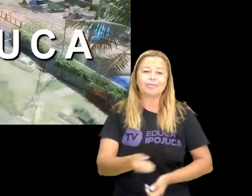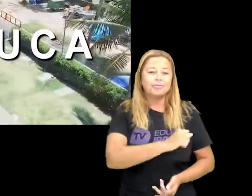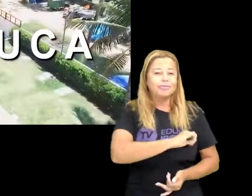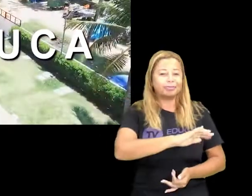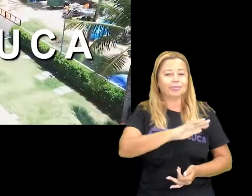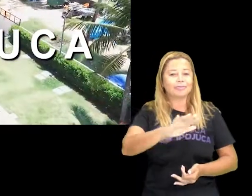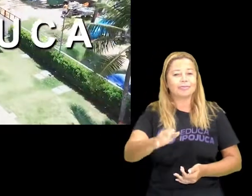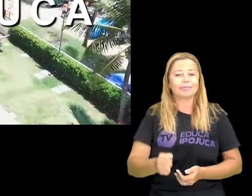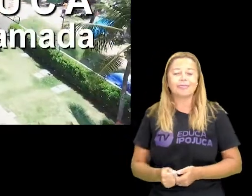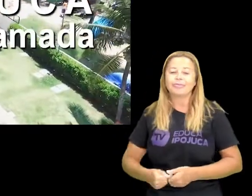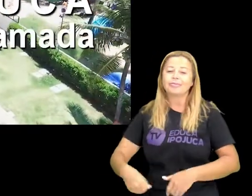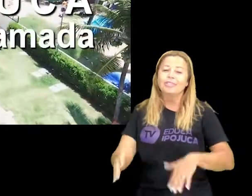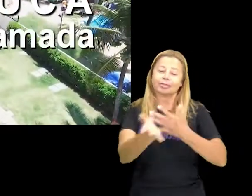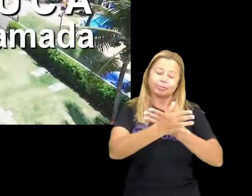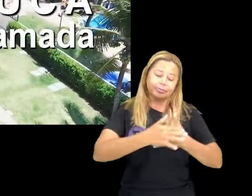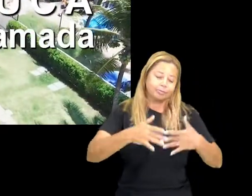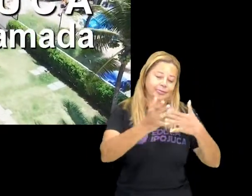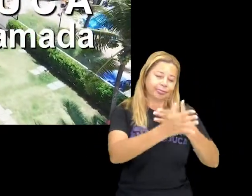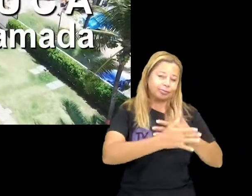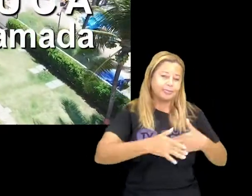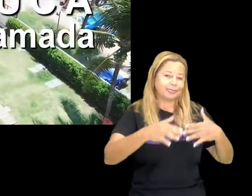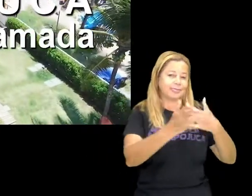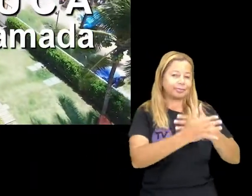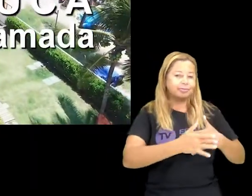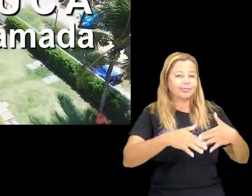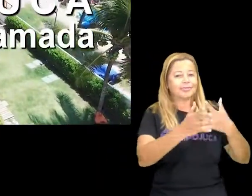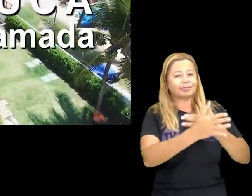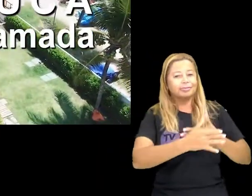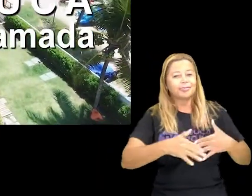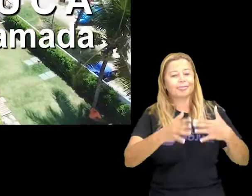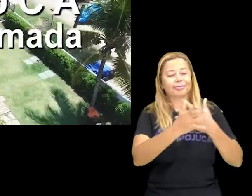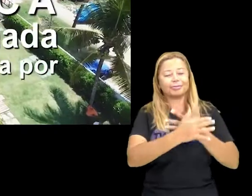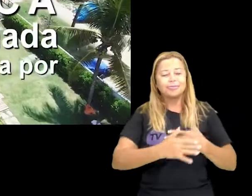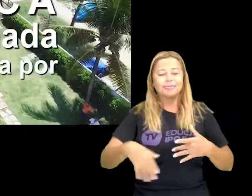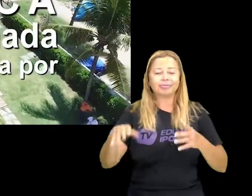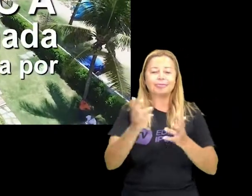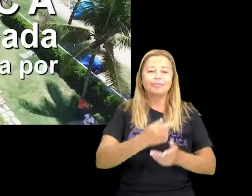Ipojuca, cidade amada